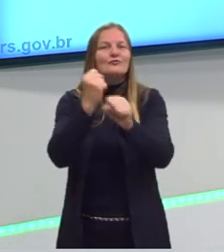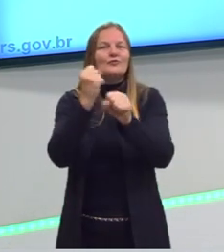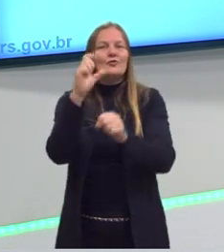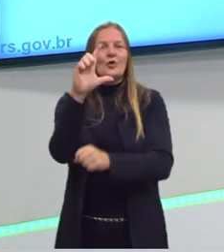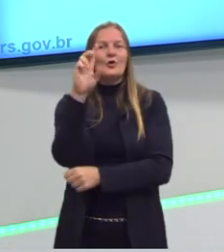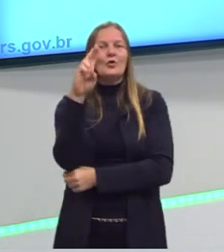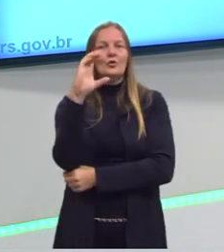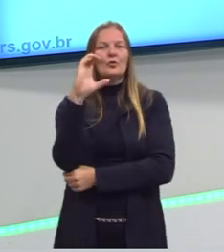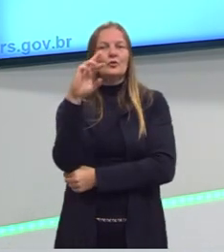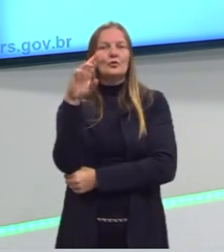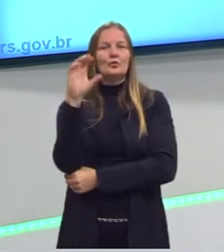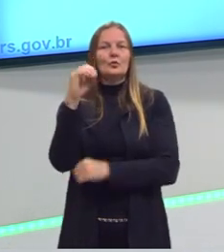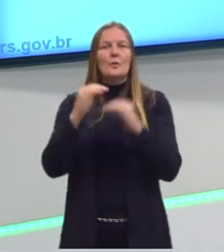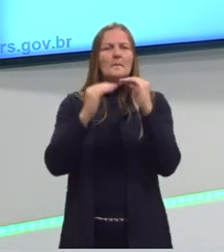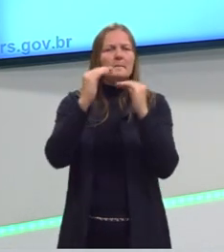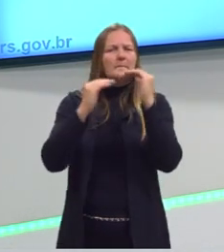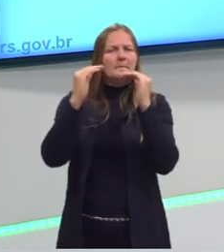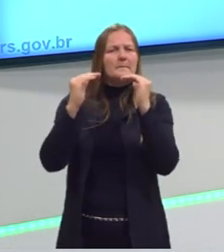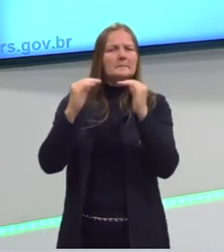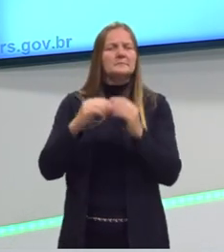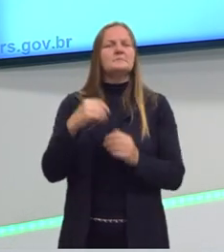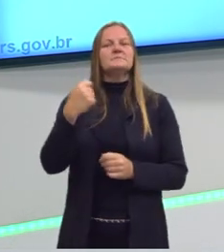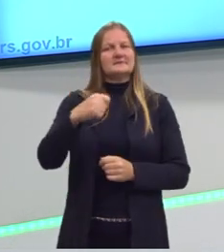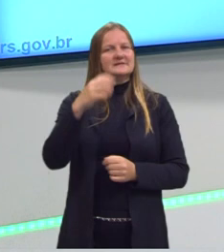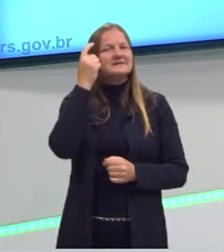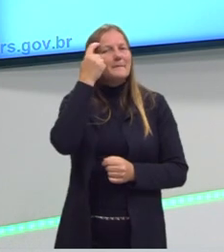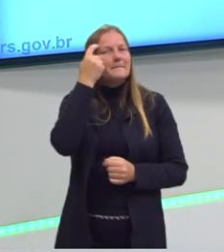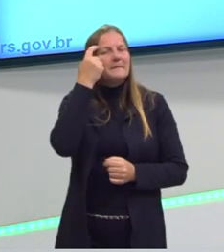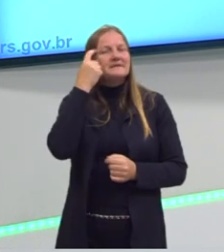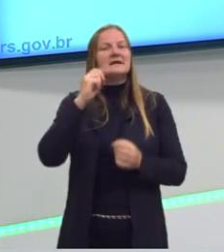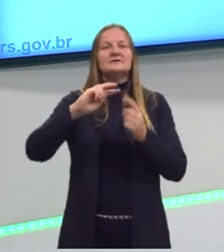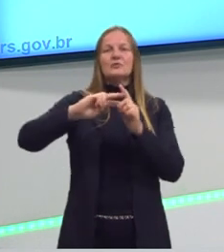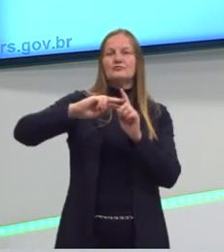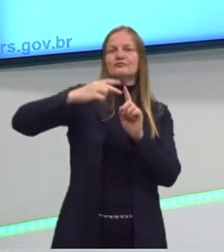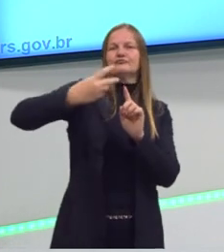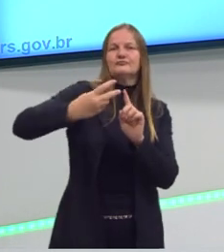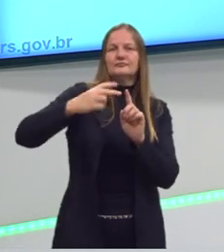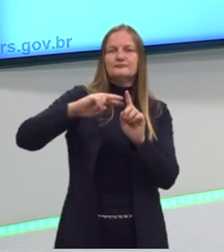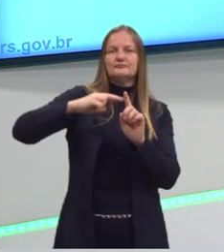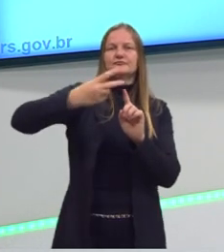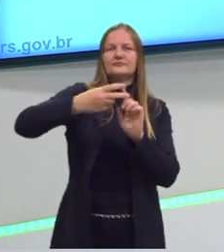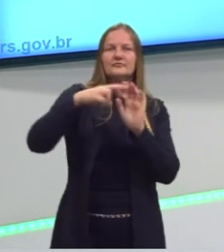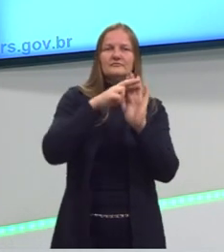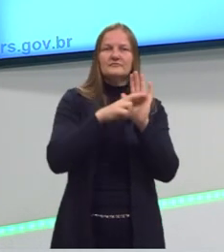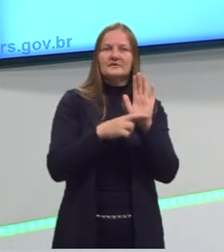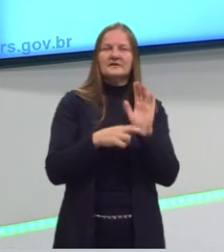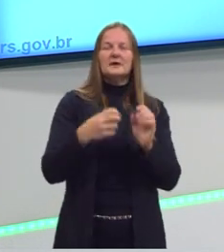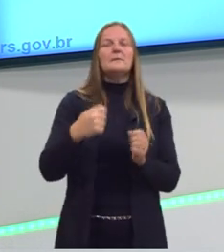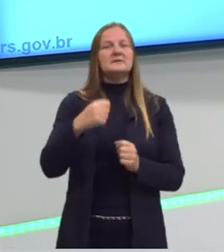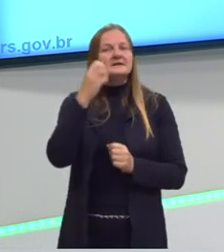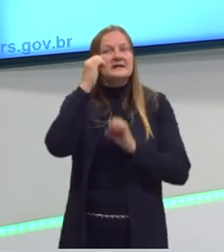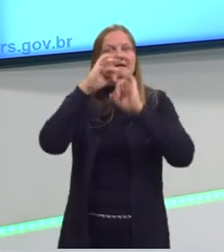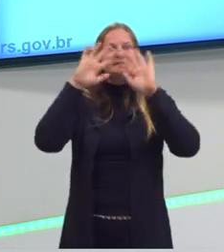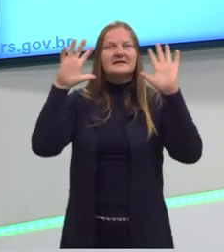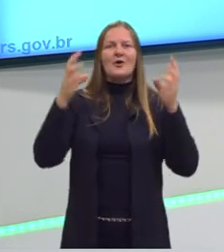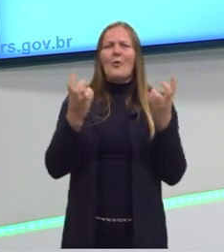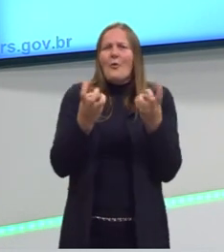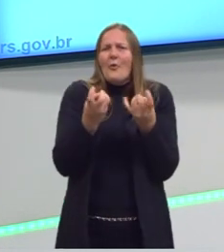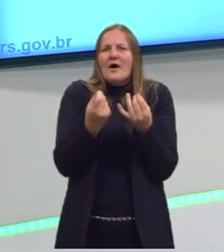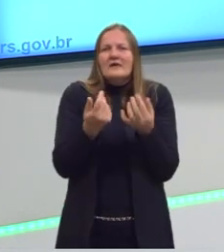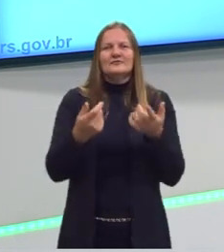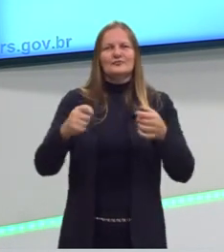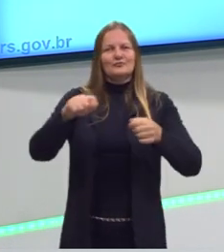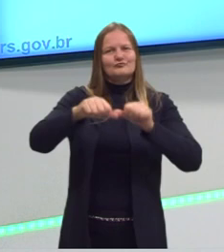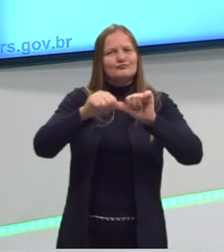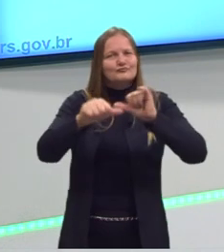proporções, como eu falei anteriormente, se eu vou dobrar a minha receita, eu preciso entender a quantidade de reagente